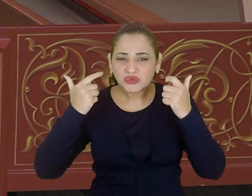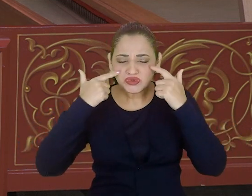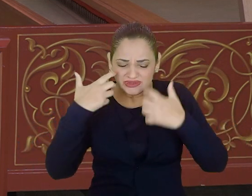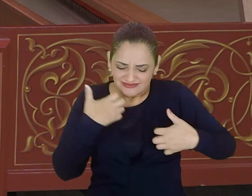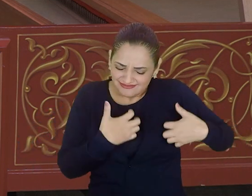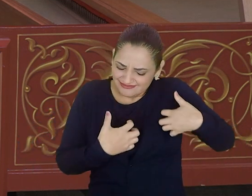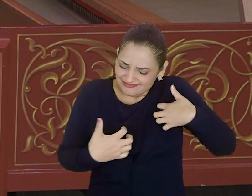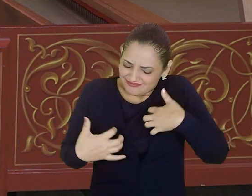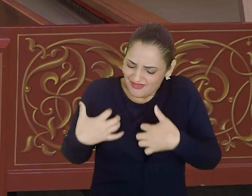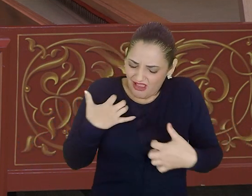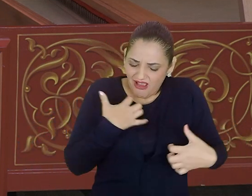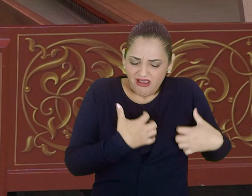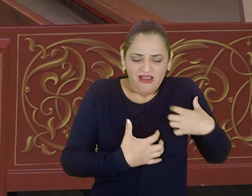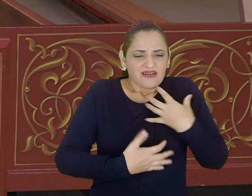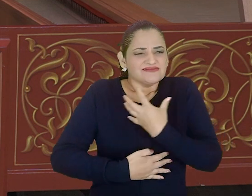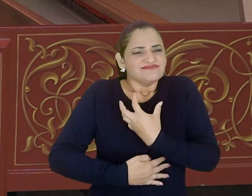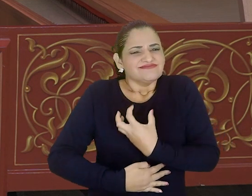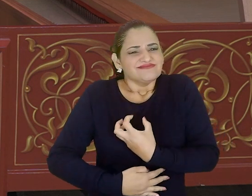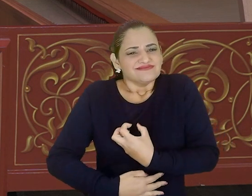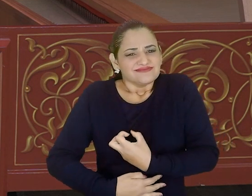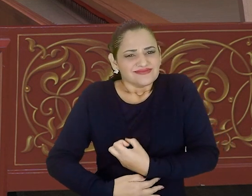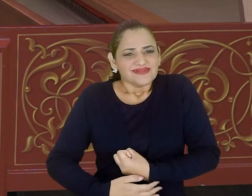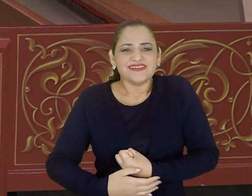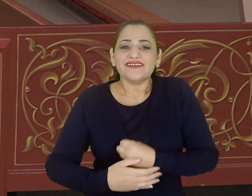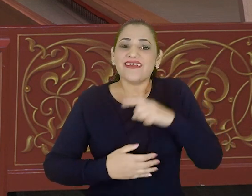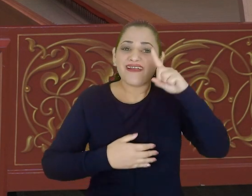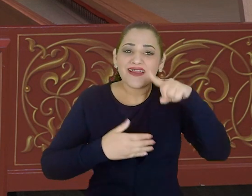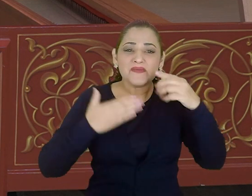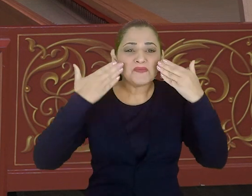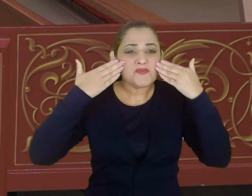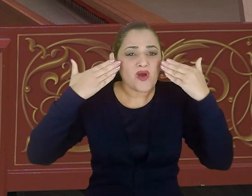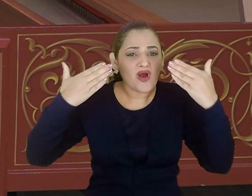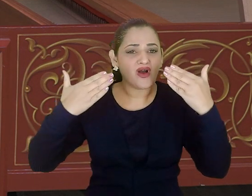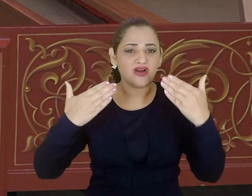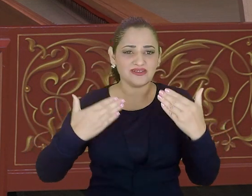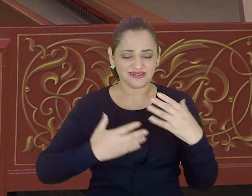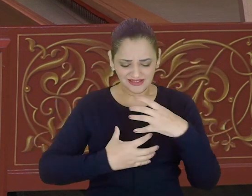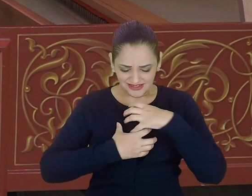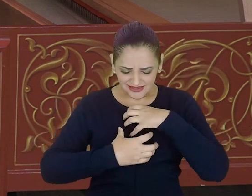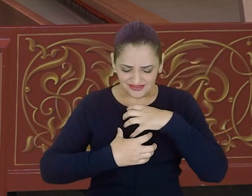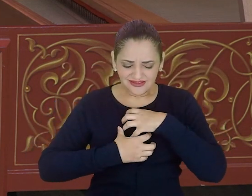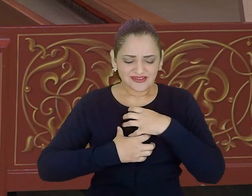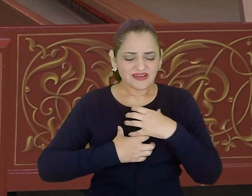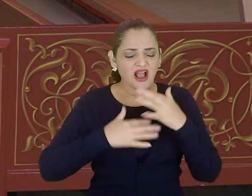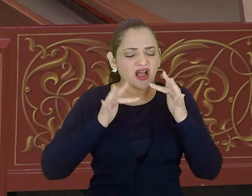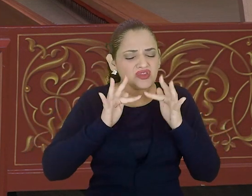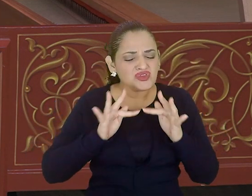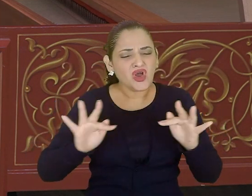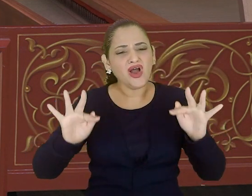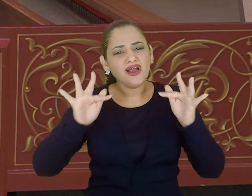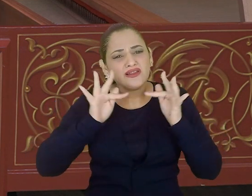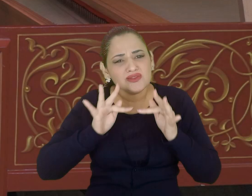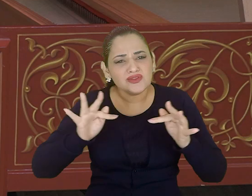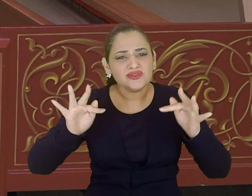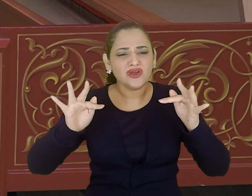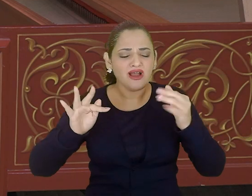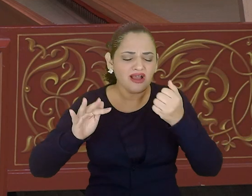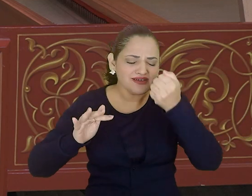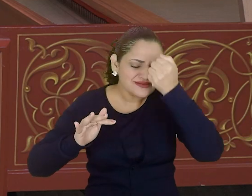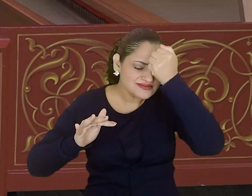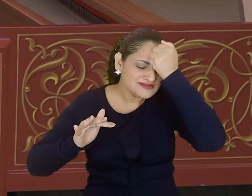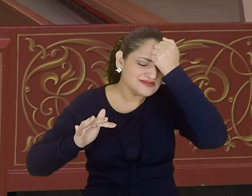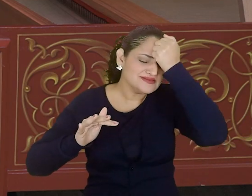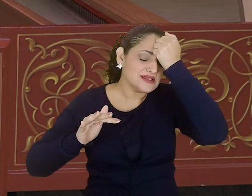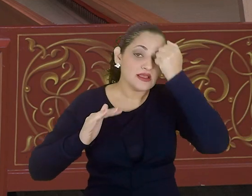podem ver, a linha cheia de afetos doloridos, de arrependimento, uma linha muito